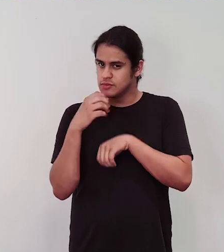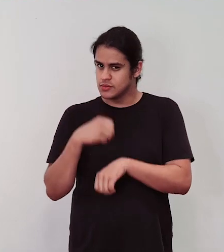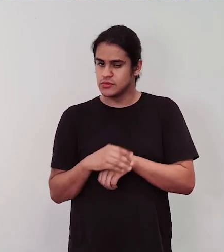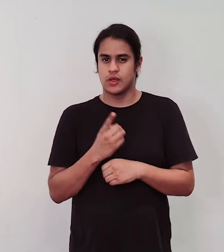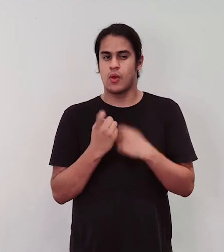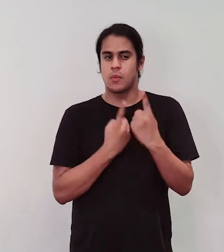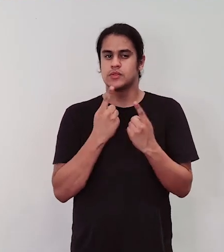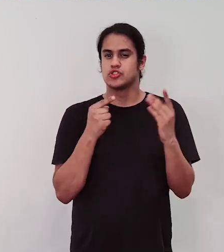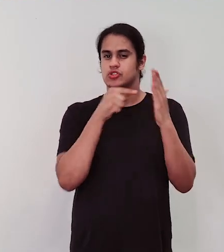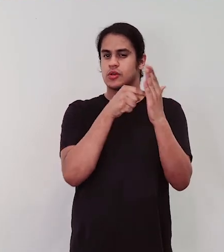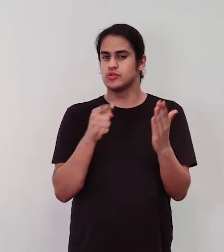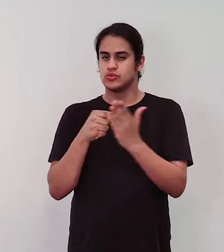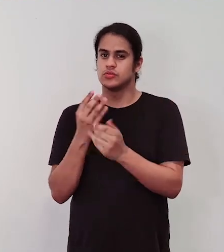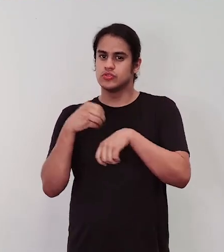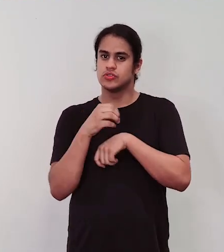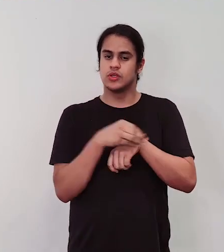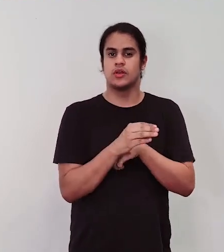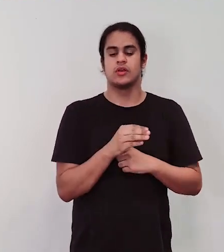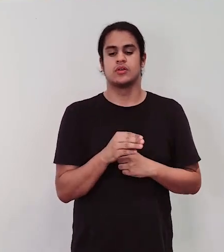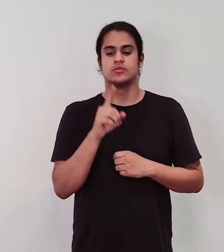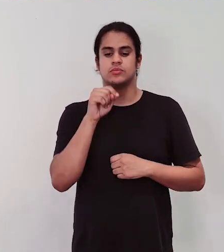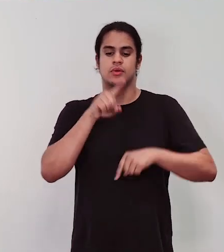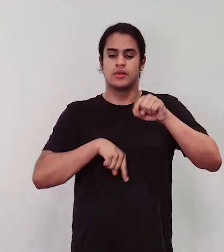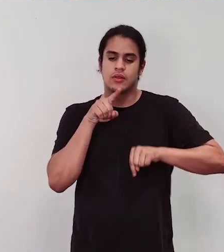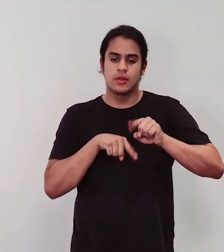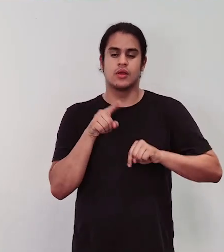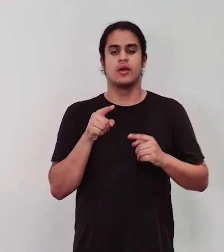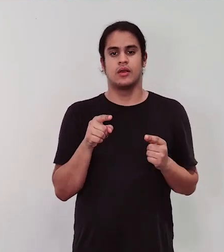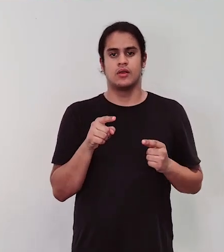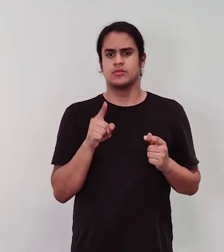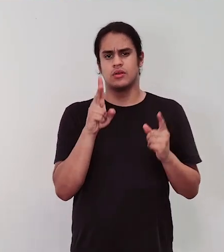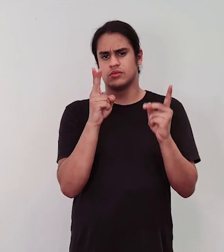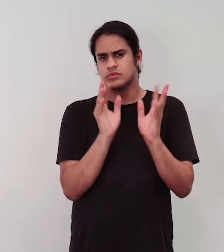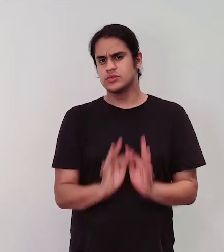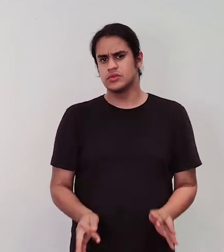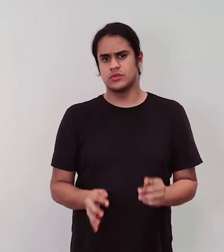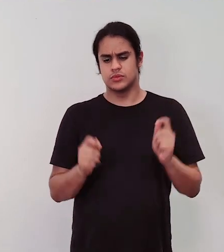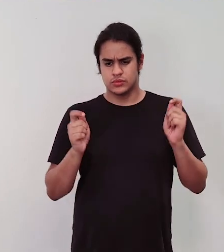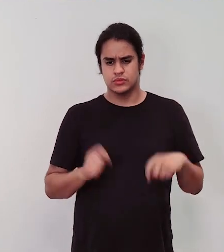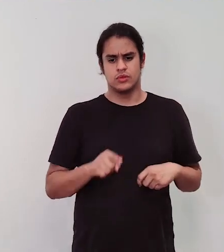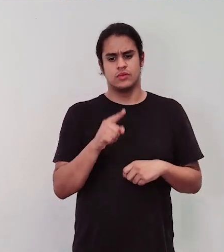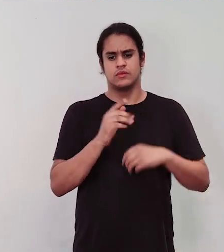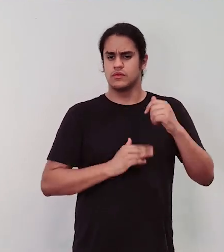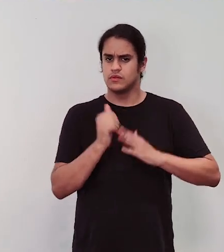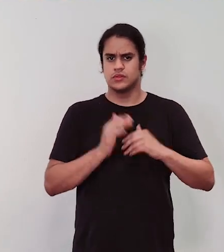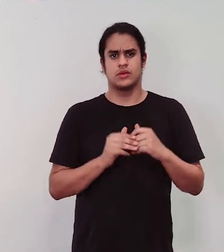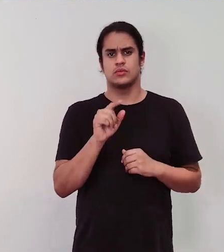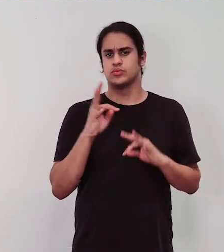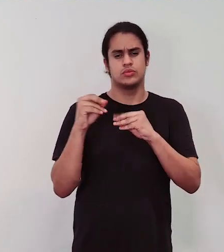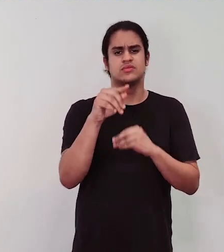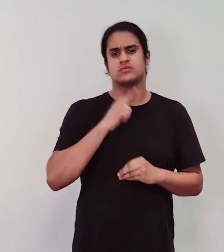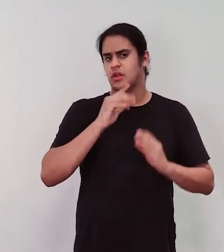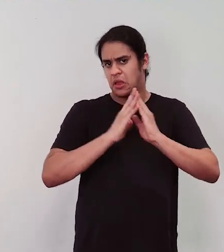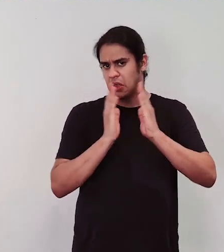indicações, algumas dicas de materiais, coisas simples que você pode fazer com o que você tiver em casa.